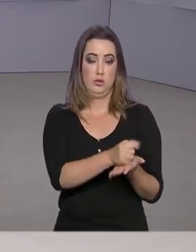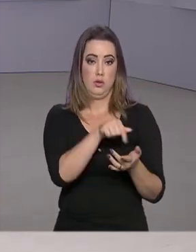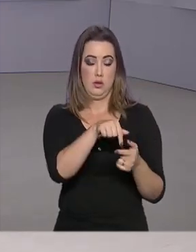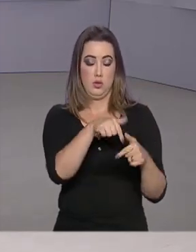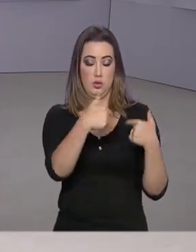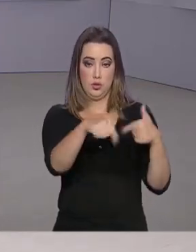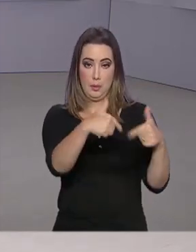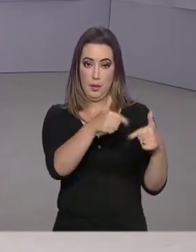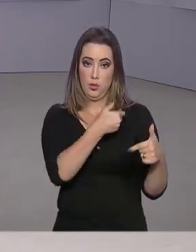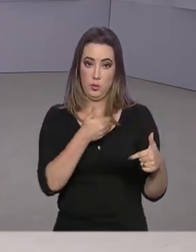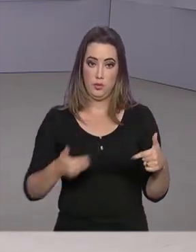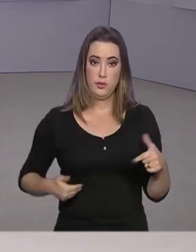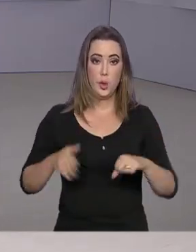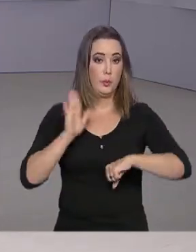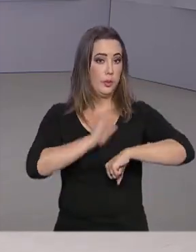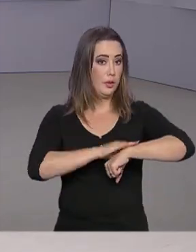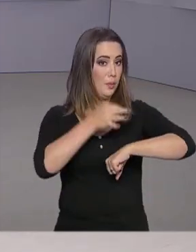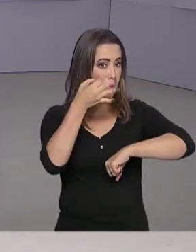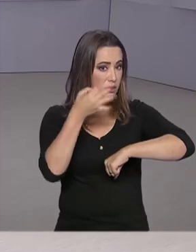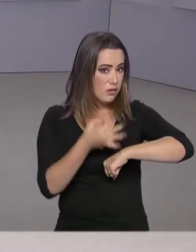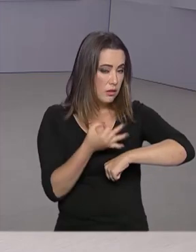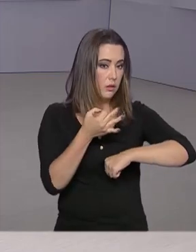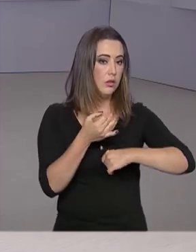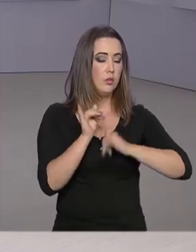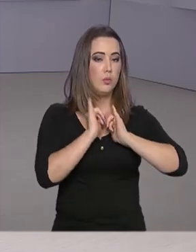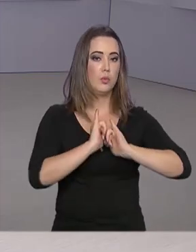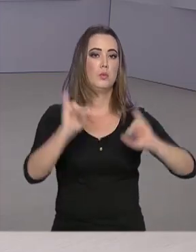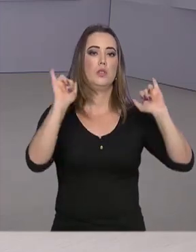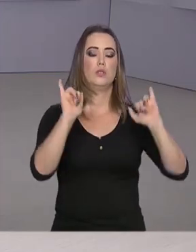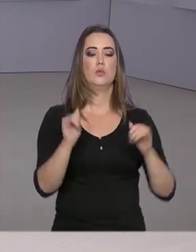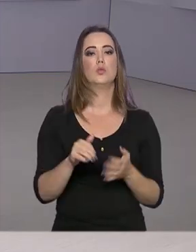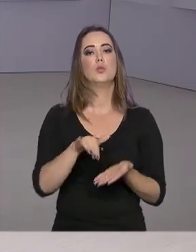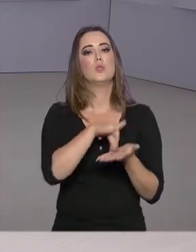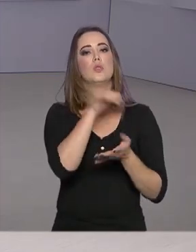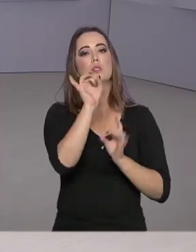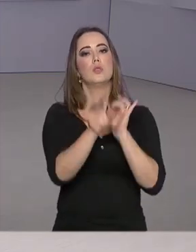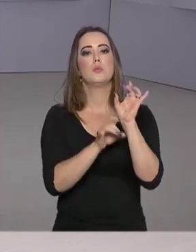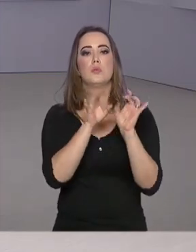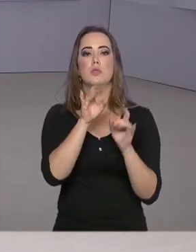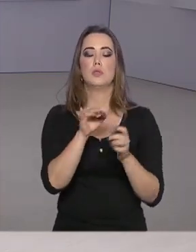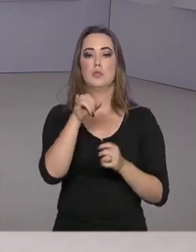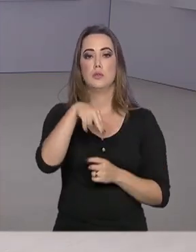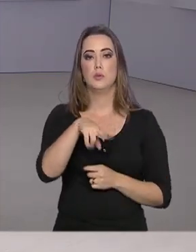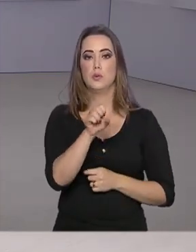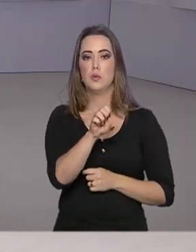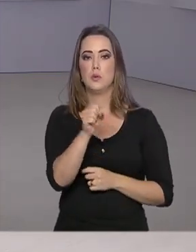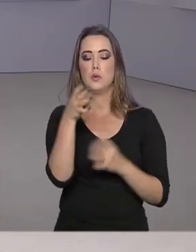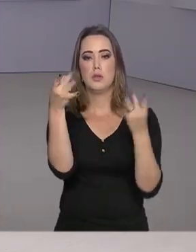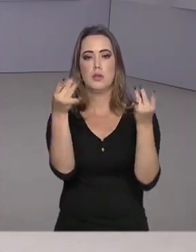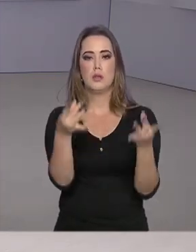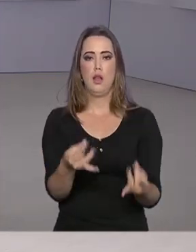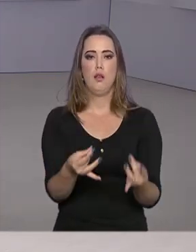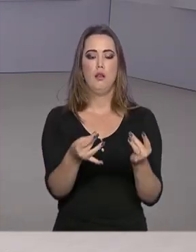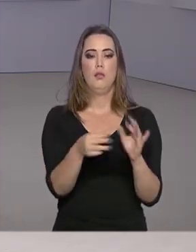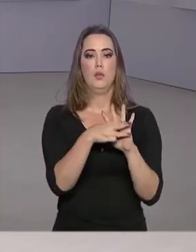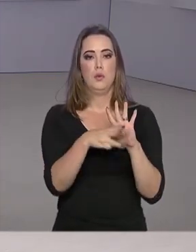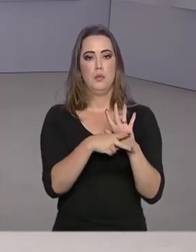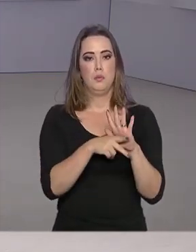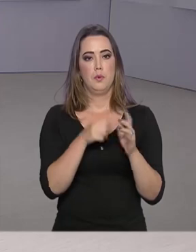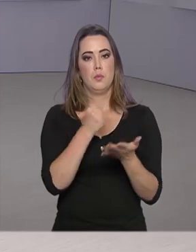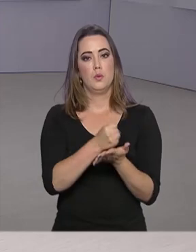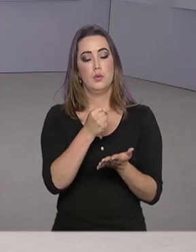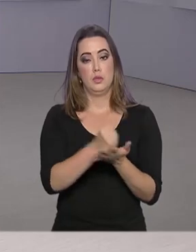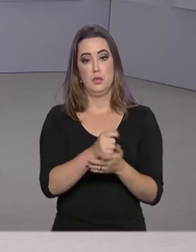determinado foi publicada hoje. O secretário especial de Previdência e Trabalho explica os critérios da MP para a